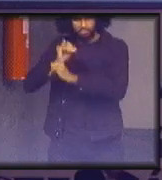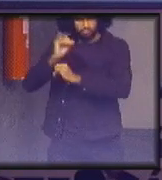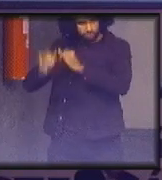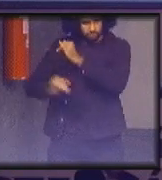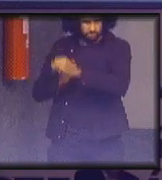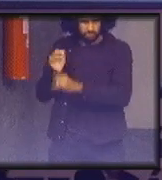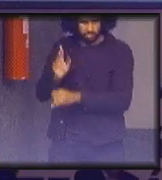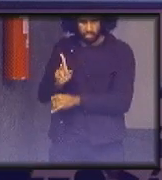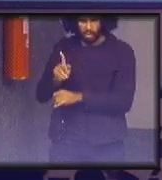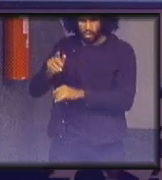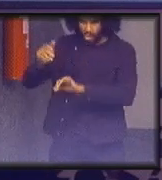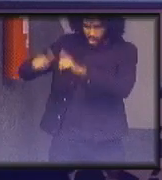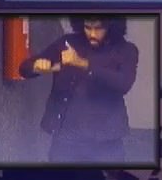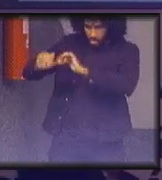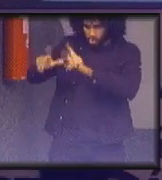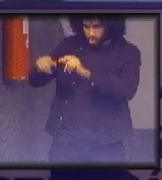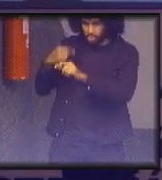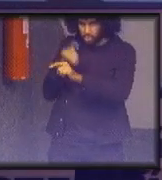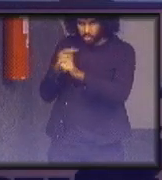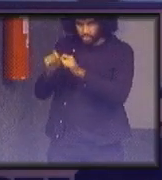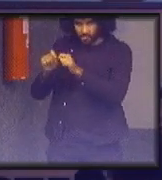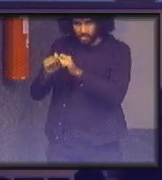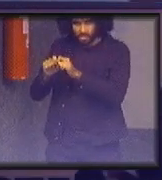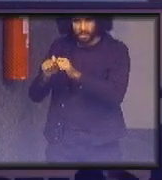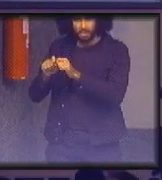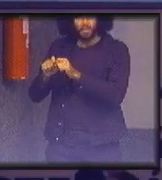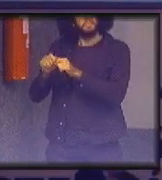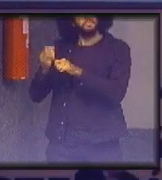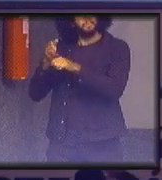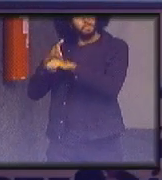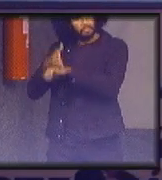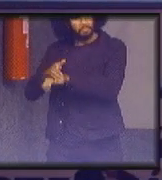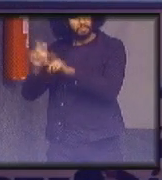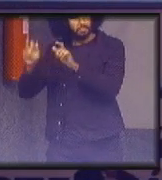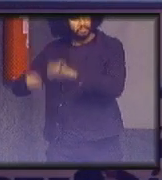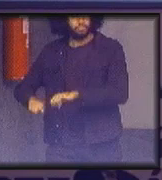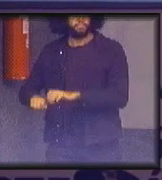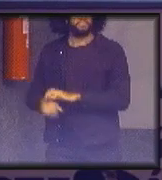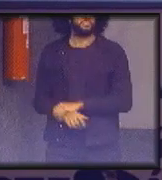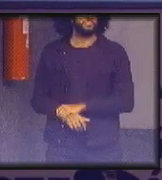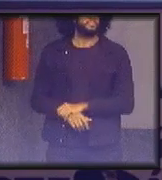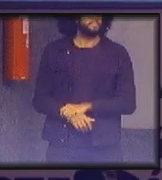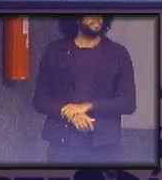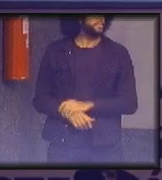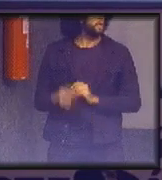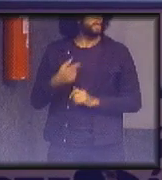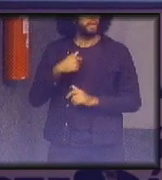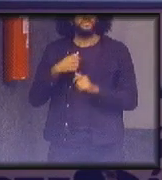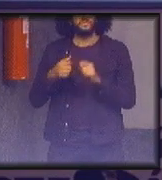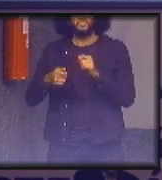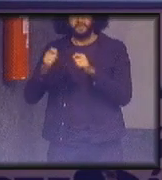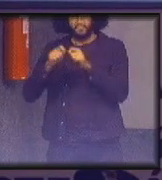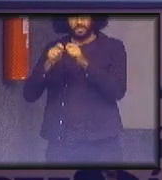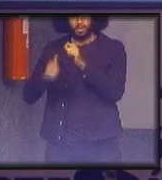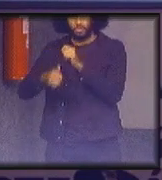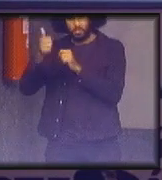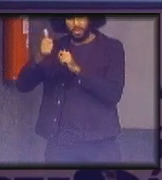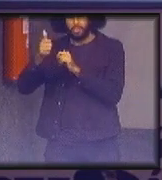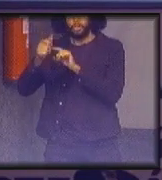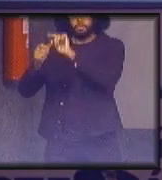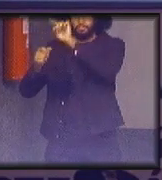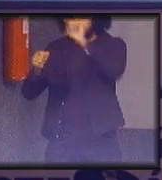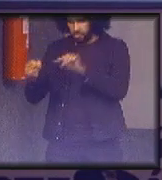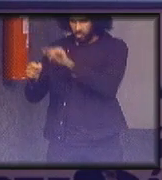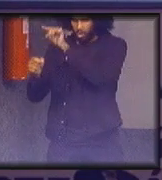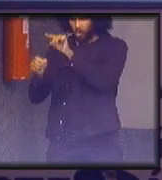tudo o que a gente faz que permite isso eu fiz o primeiro ciclo aí eu vou pensar não só